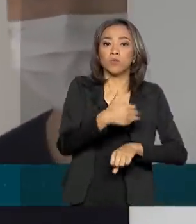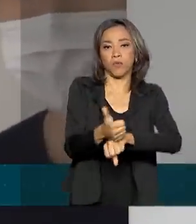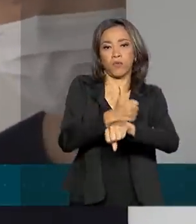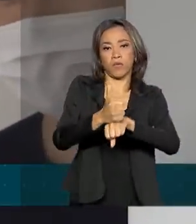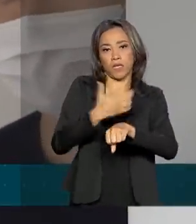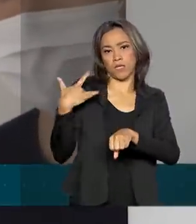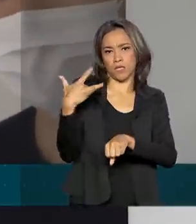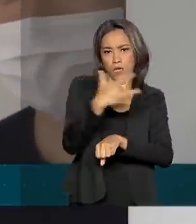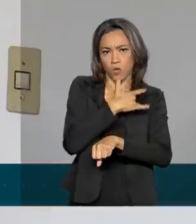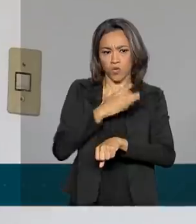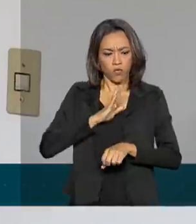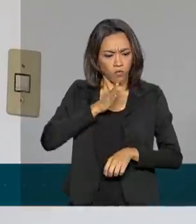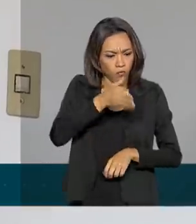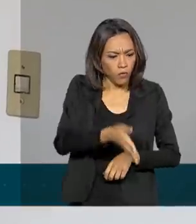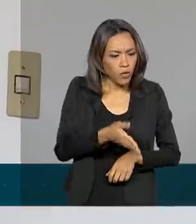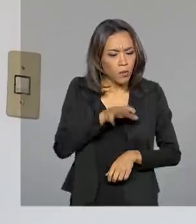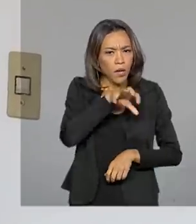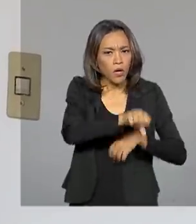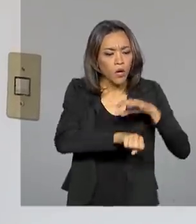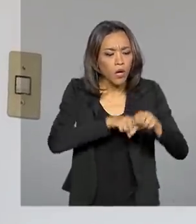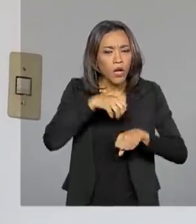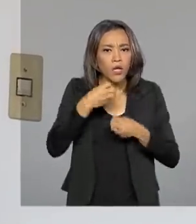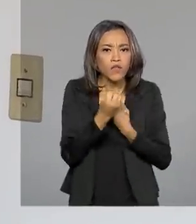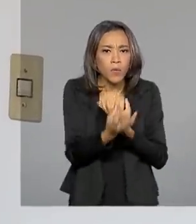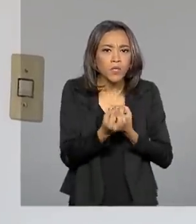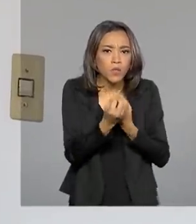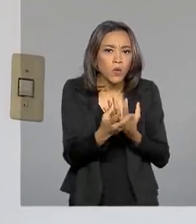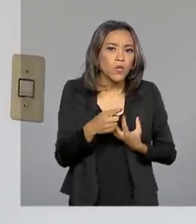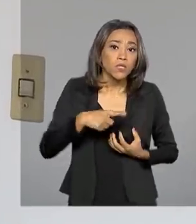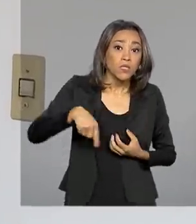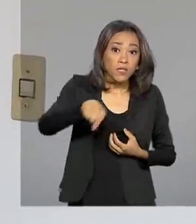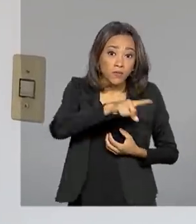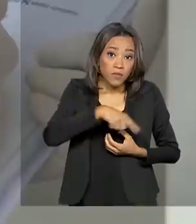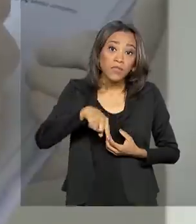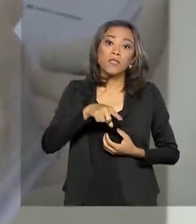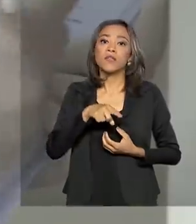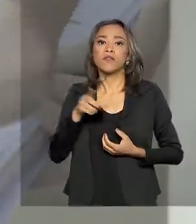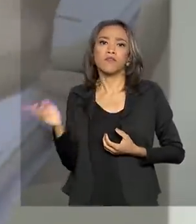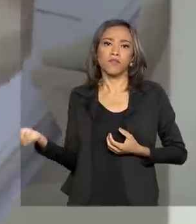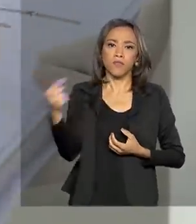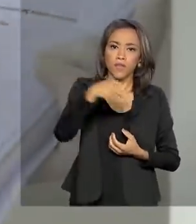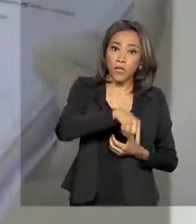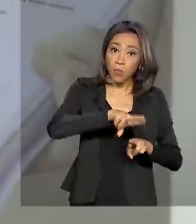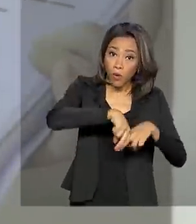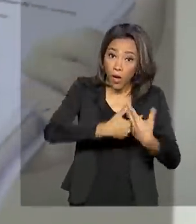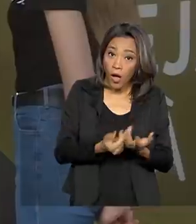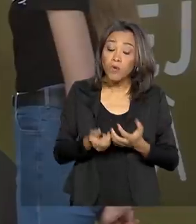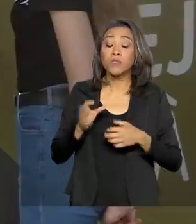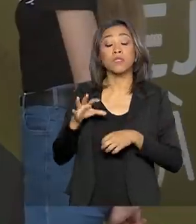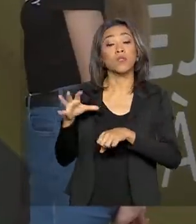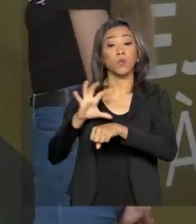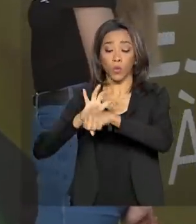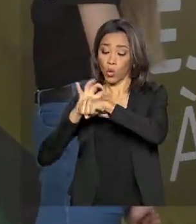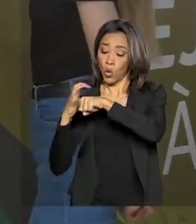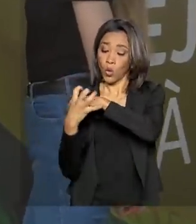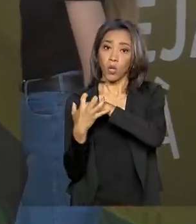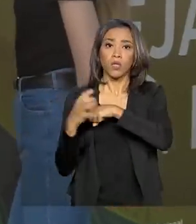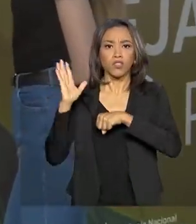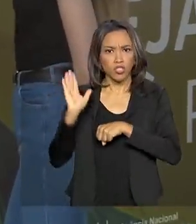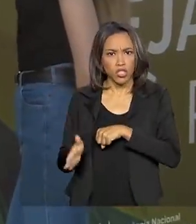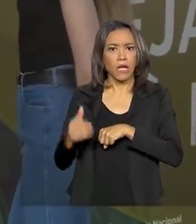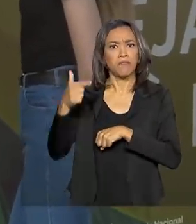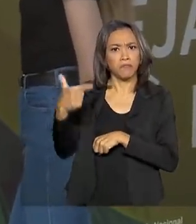foram até lá para colher informações de cada um dos que deixaram o país asiático por causa do coronavírus, que já atinge